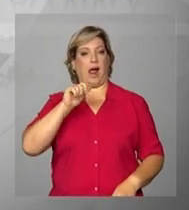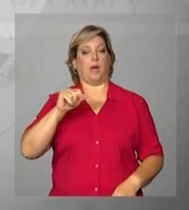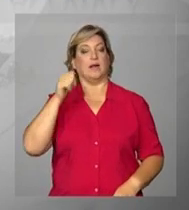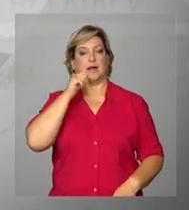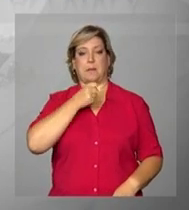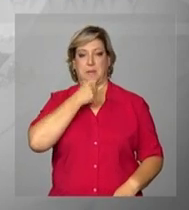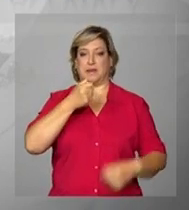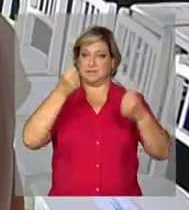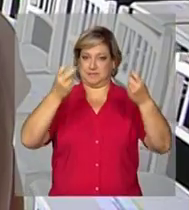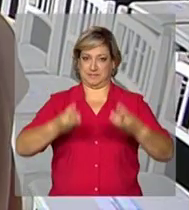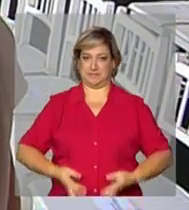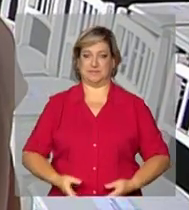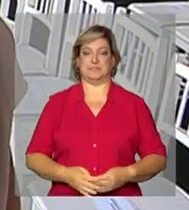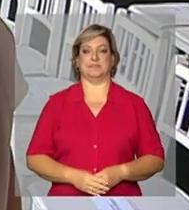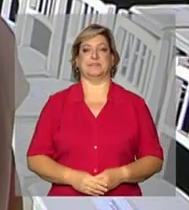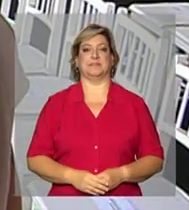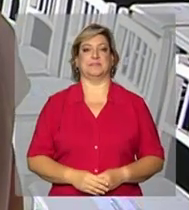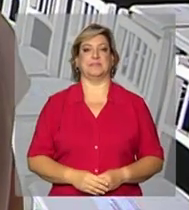Daniela Almeida.